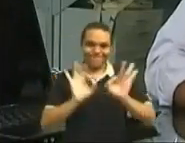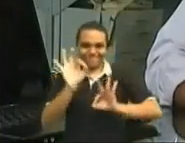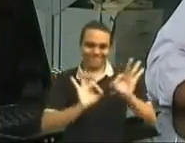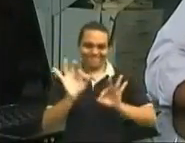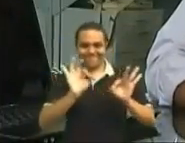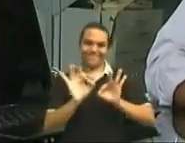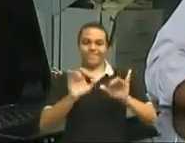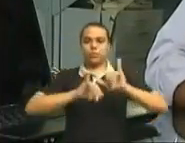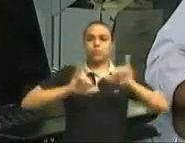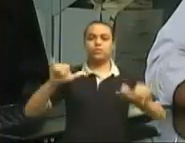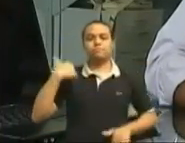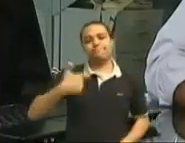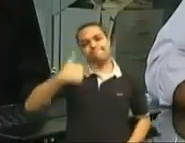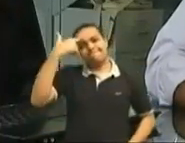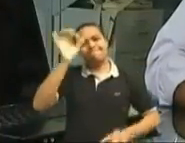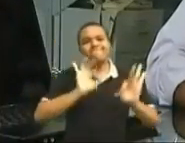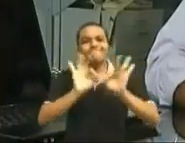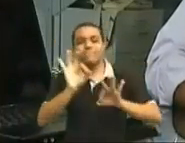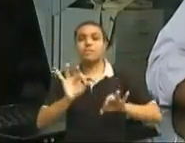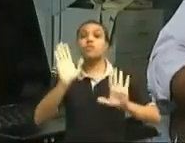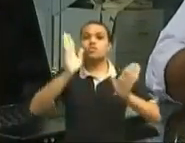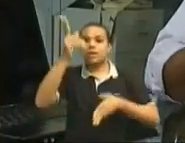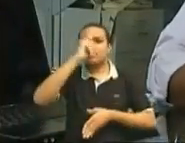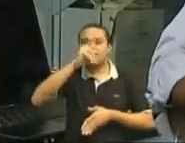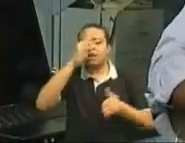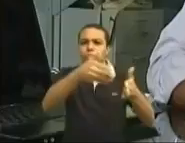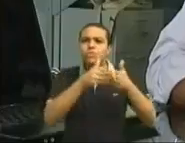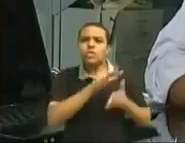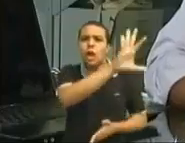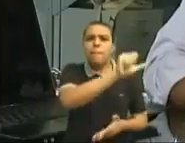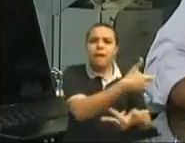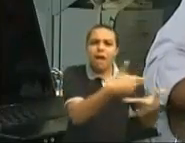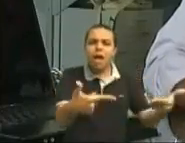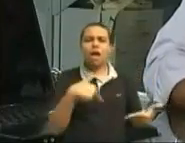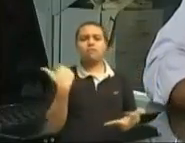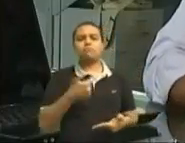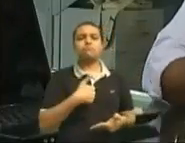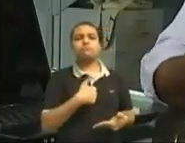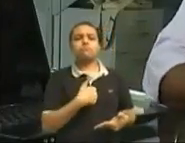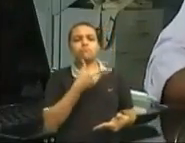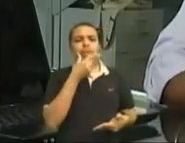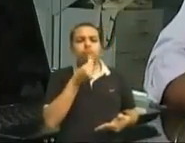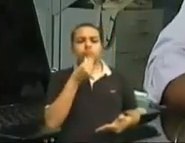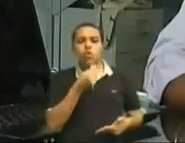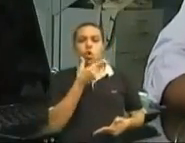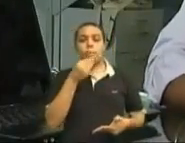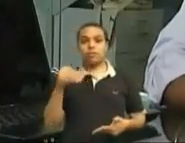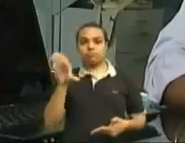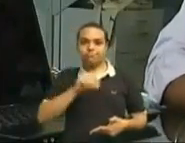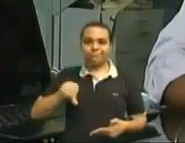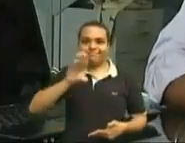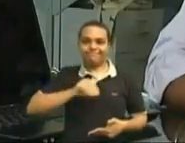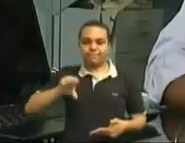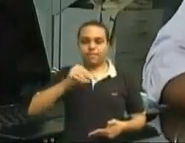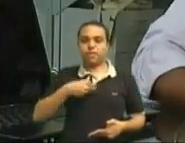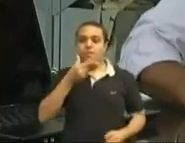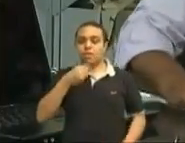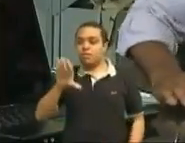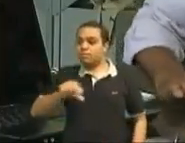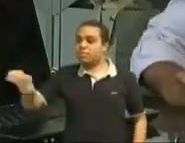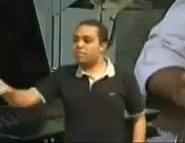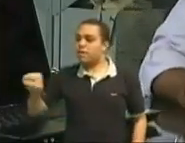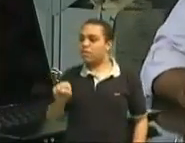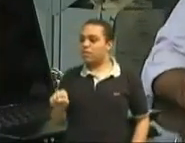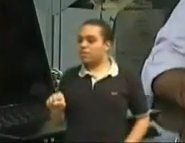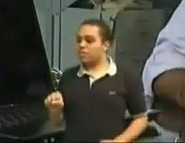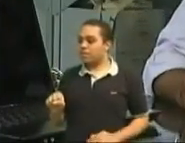foi até uma história de pedir para pegar um negócio, e o cara que estava duplando, ele pegou e